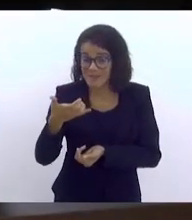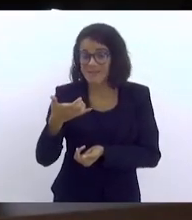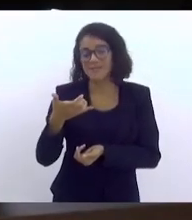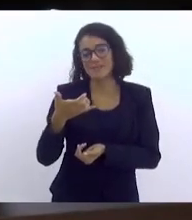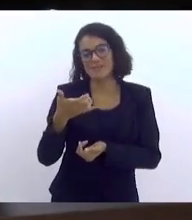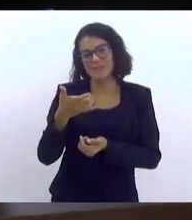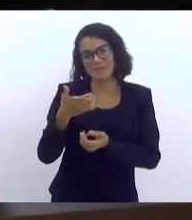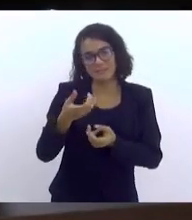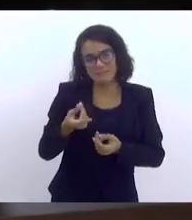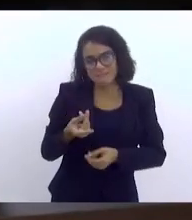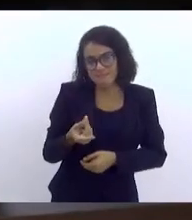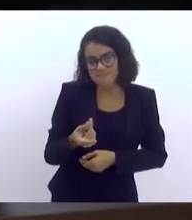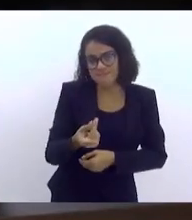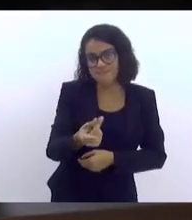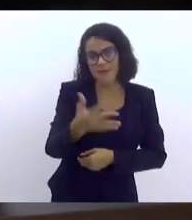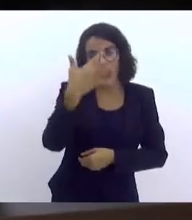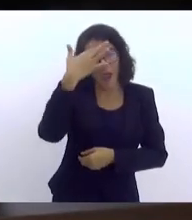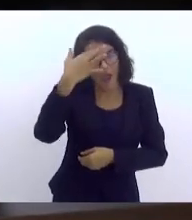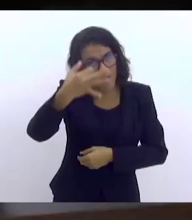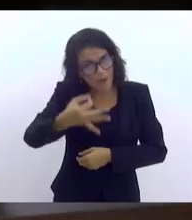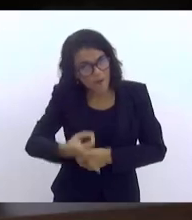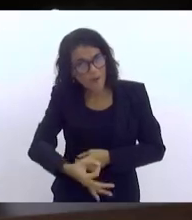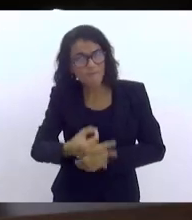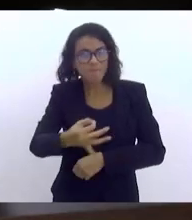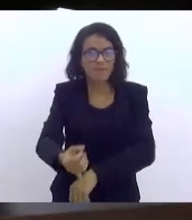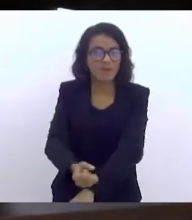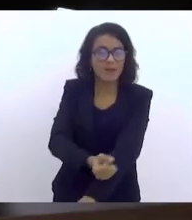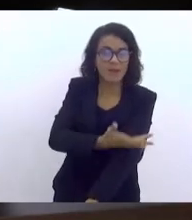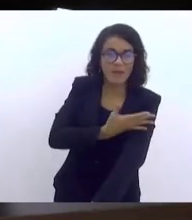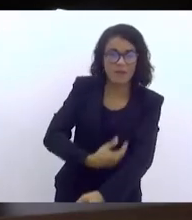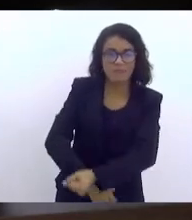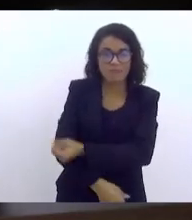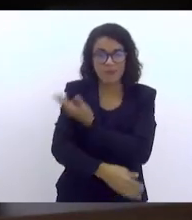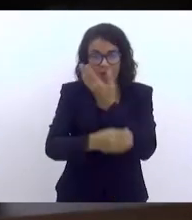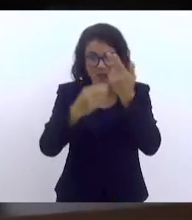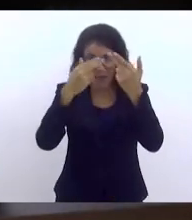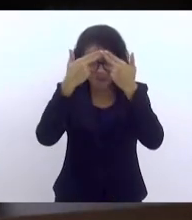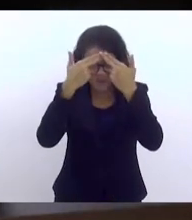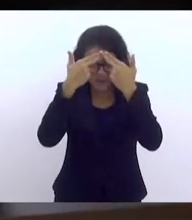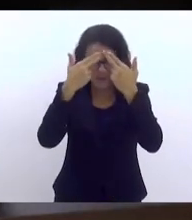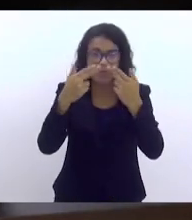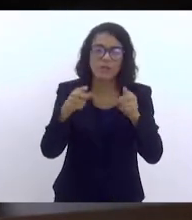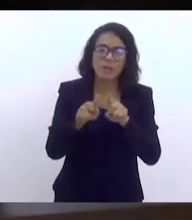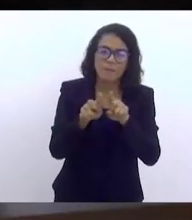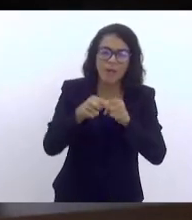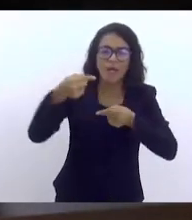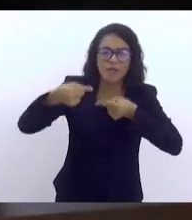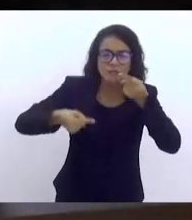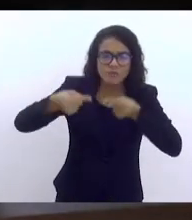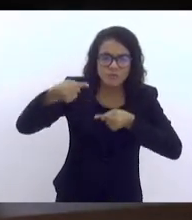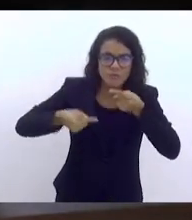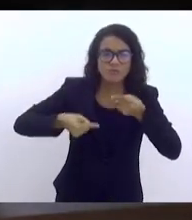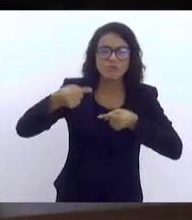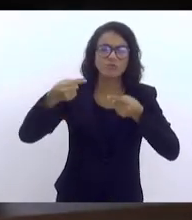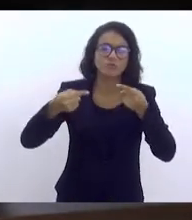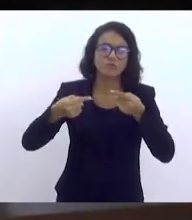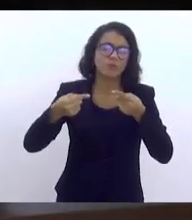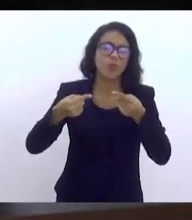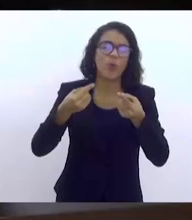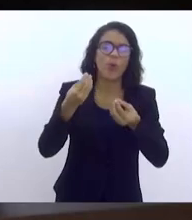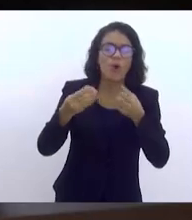consistente a compreensão de emoções, de frustrações, enfim, a discussão do